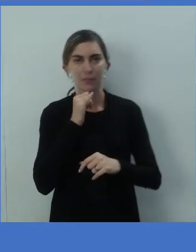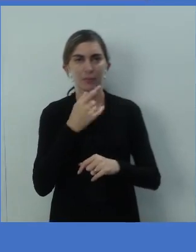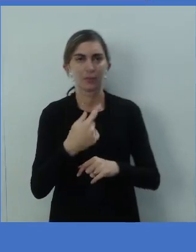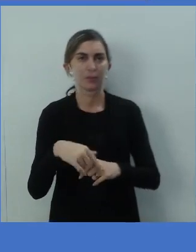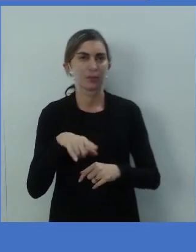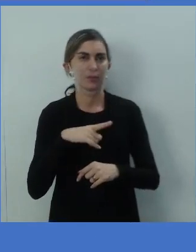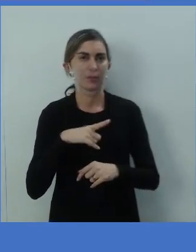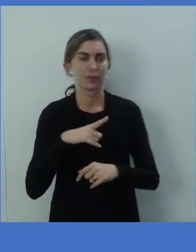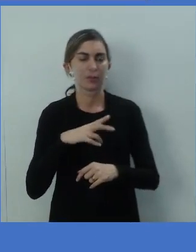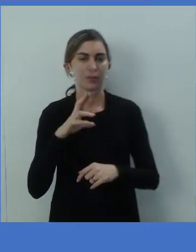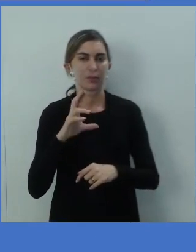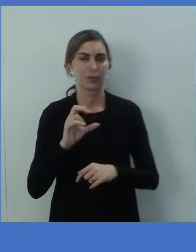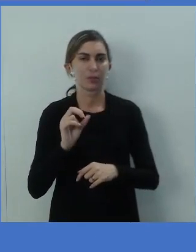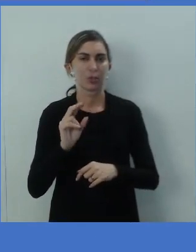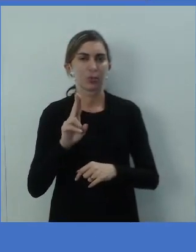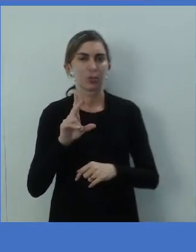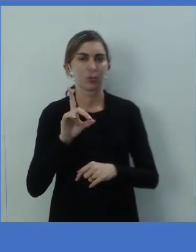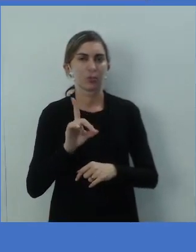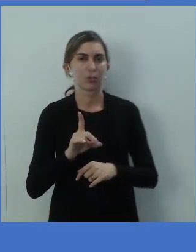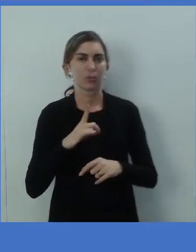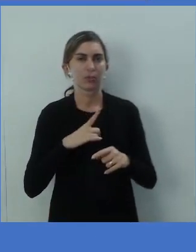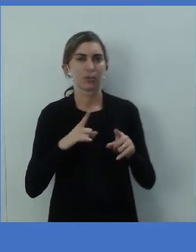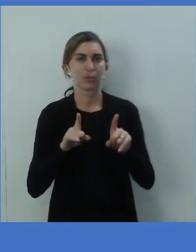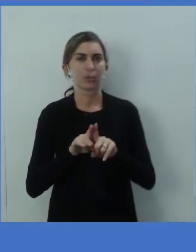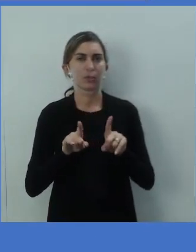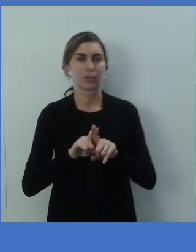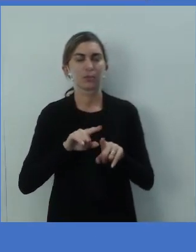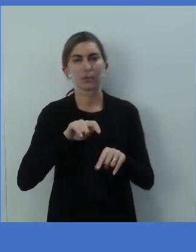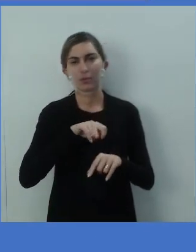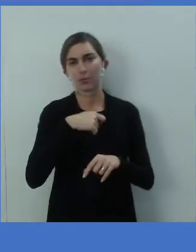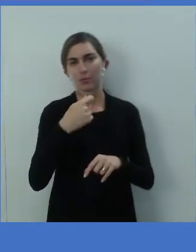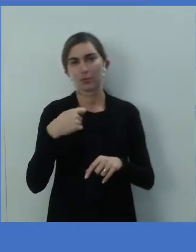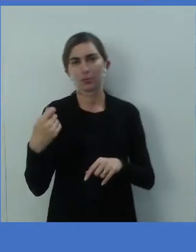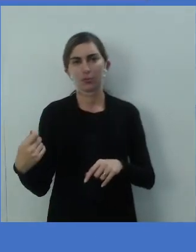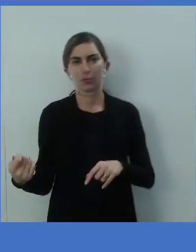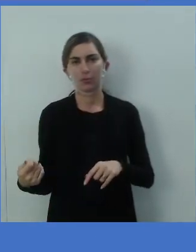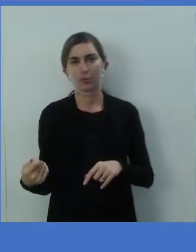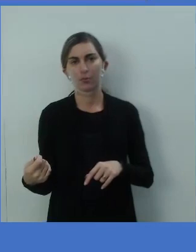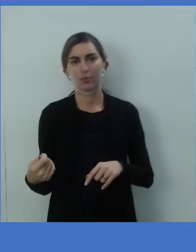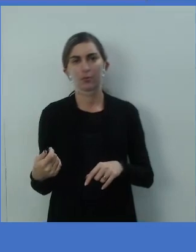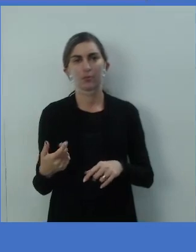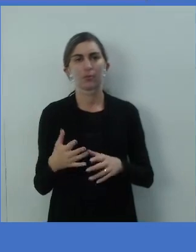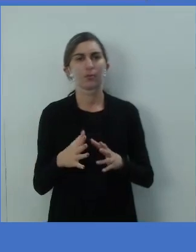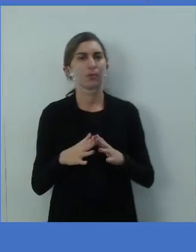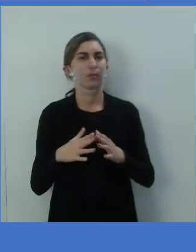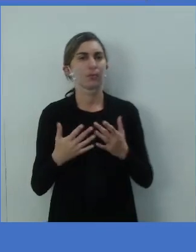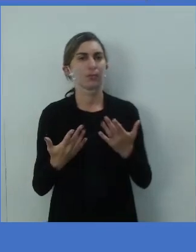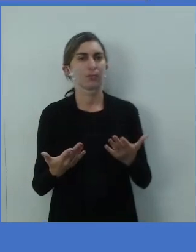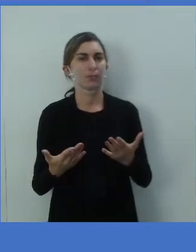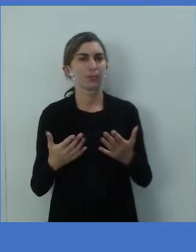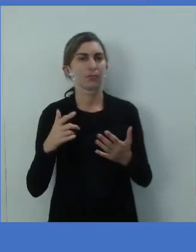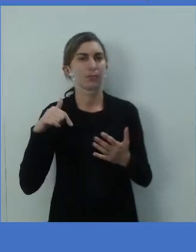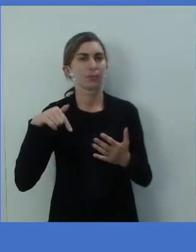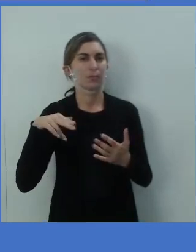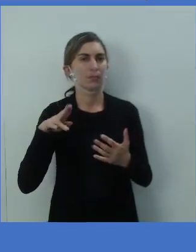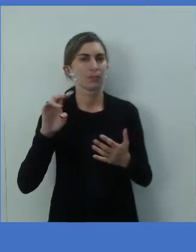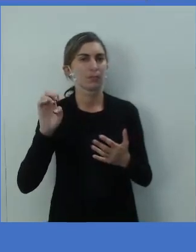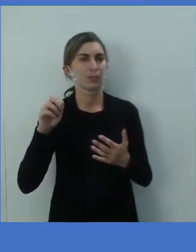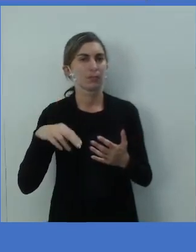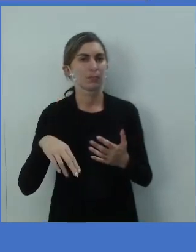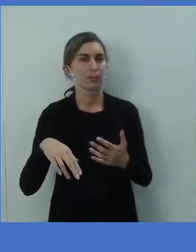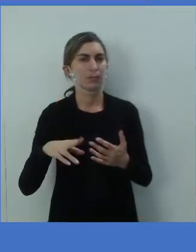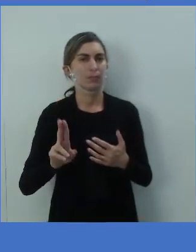o code, ele também sinaliza o polite request. No can, a gente